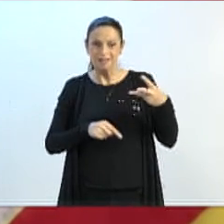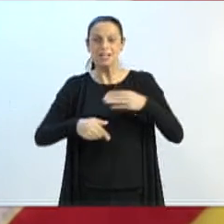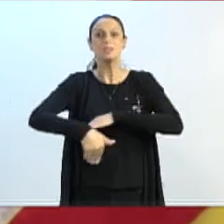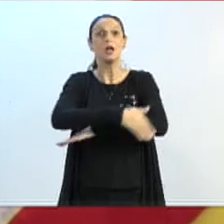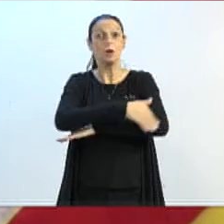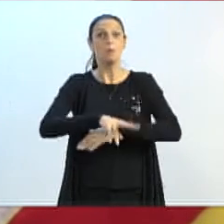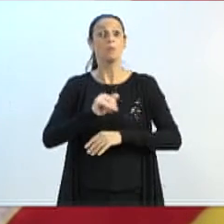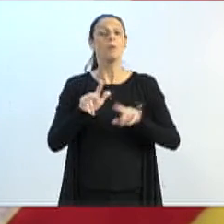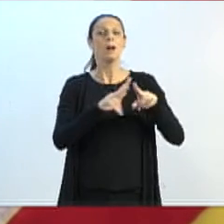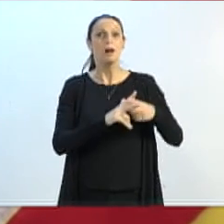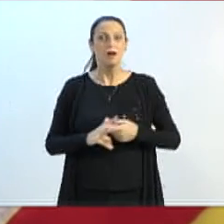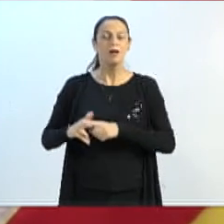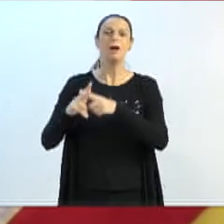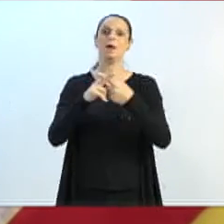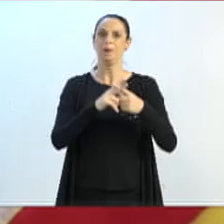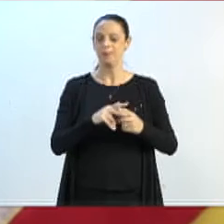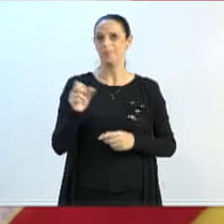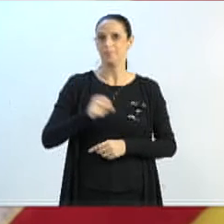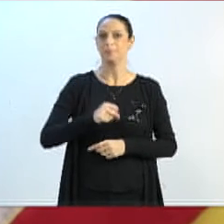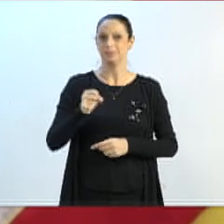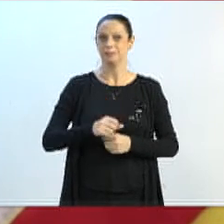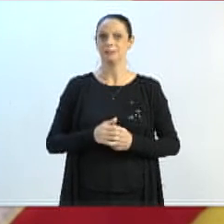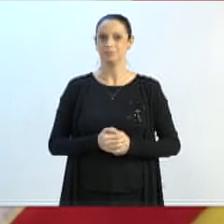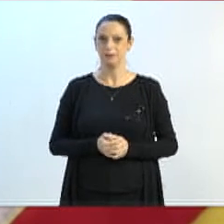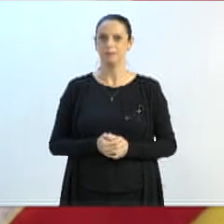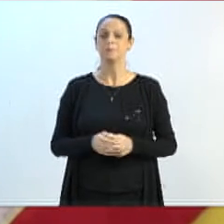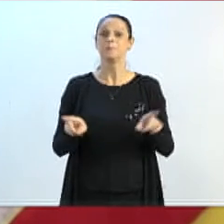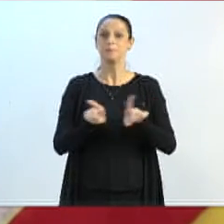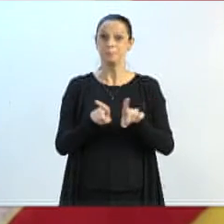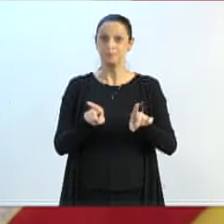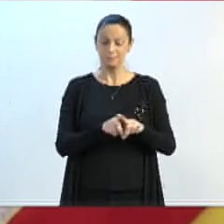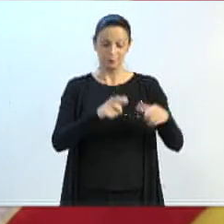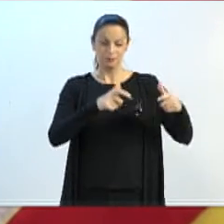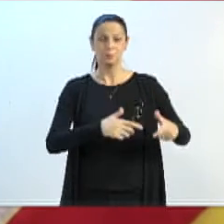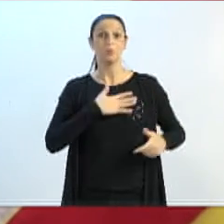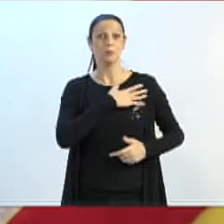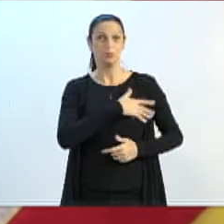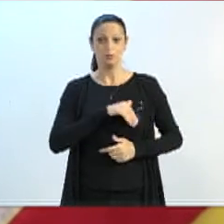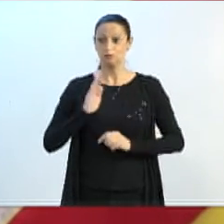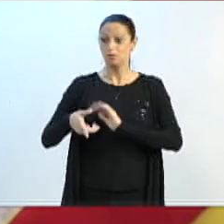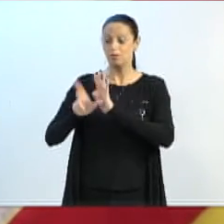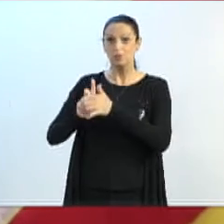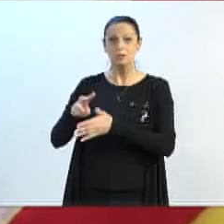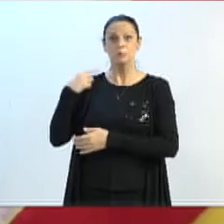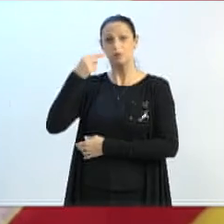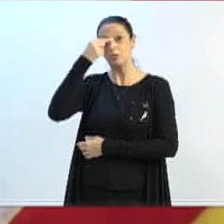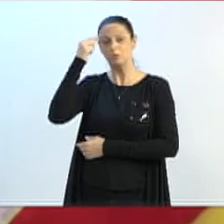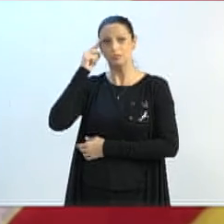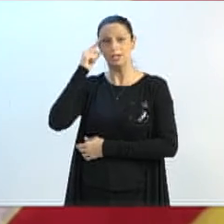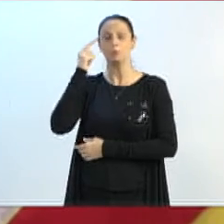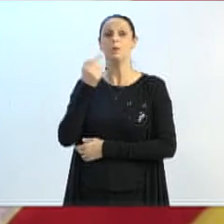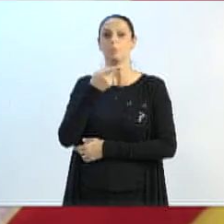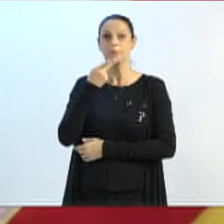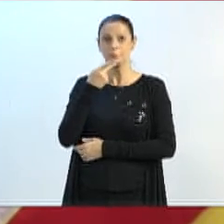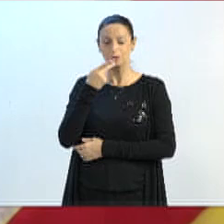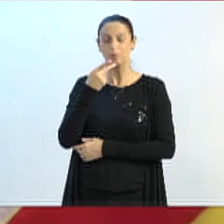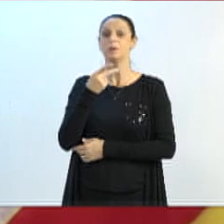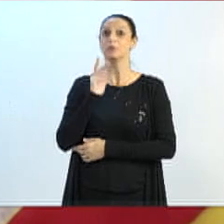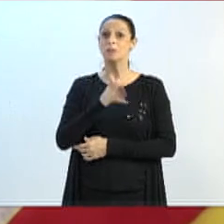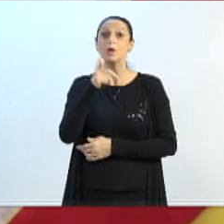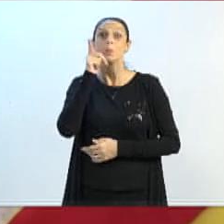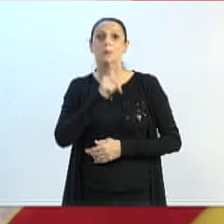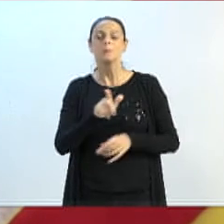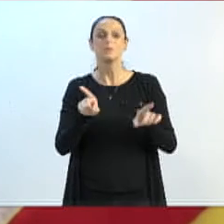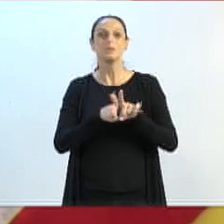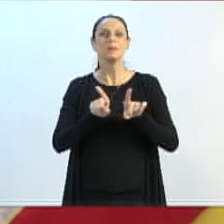Finalizando, presidente, só para dizer que, além da base do SAMU, e o vereador Ito citou muito bem, que a frota precisa ser renovada e nós conseguimos também,